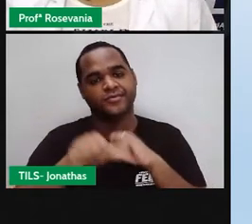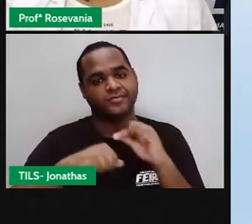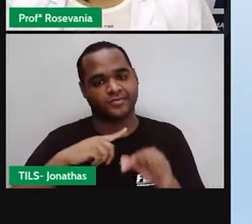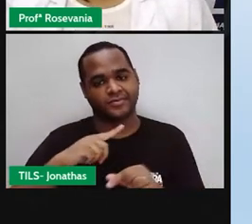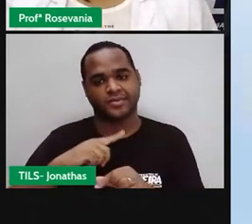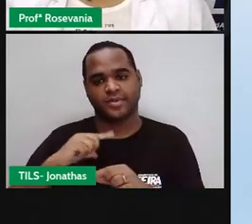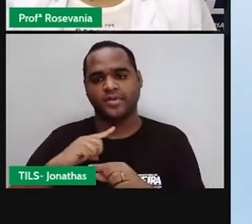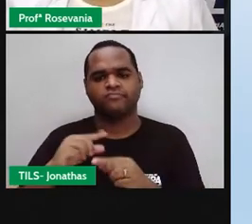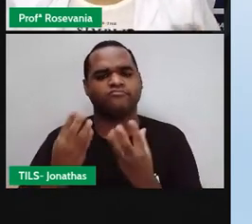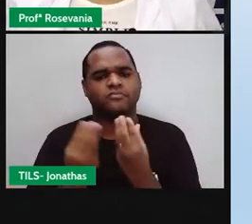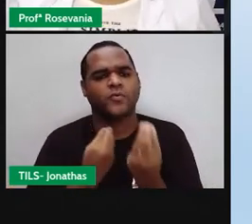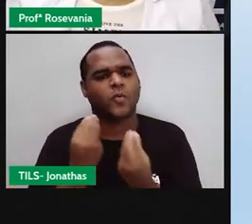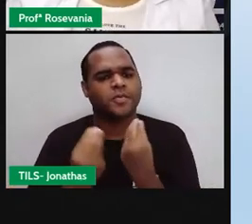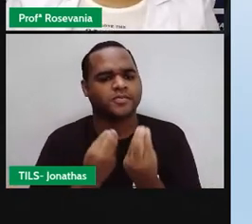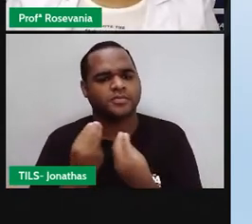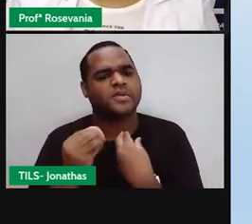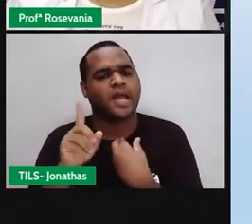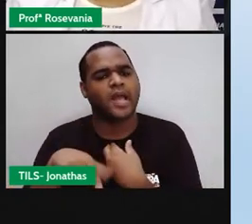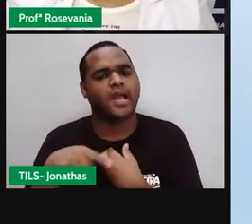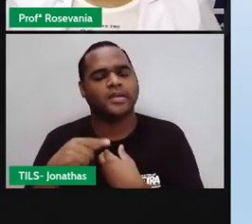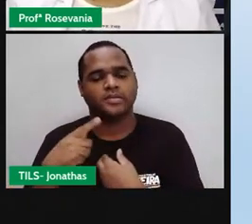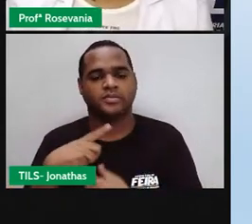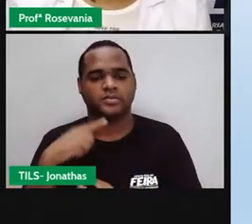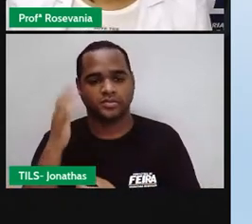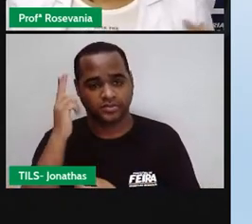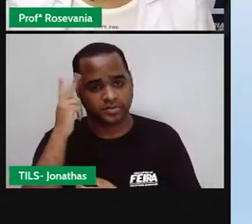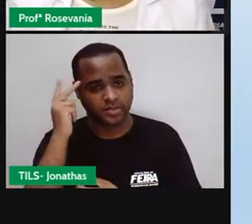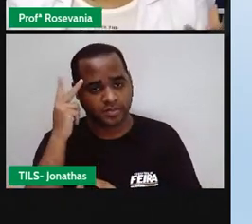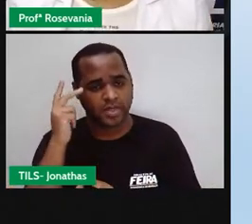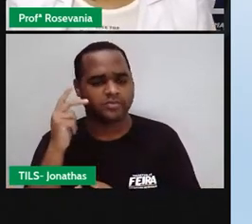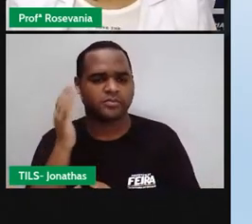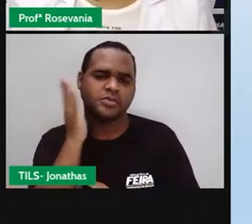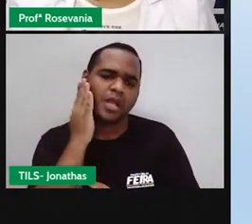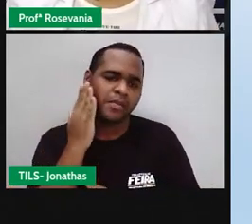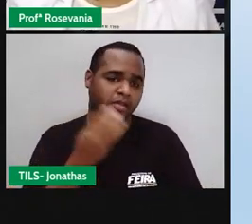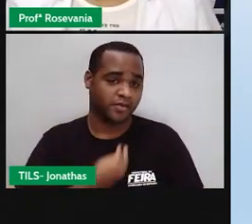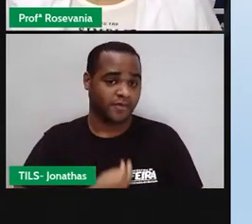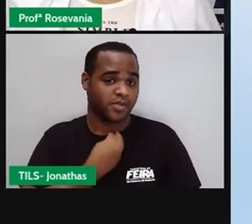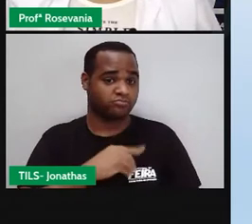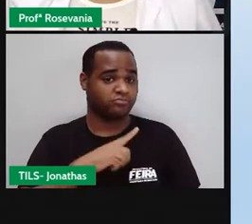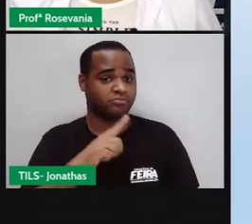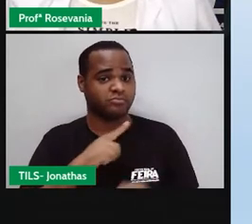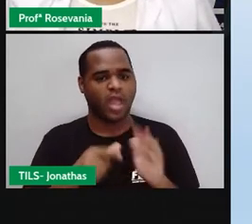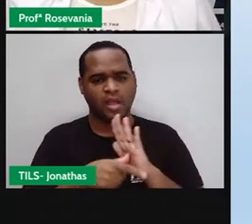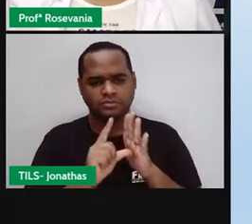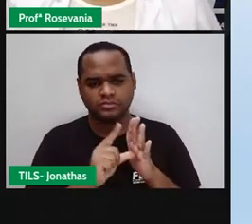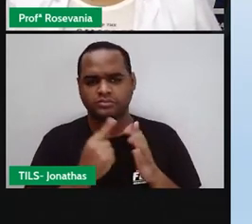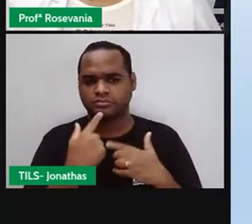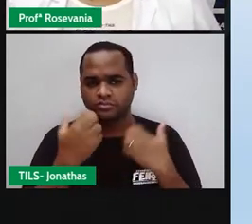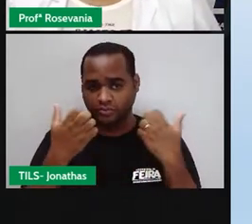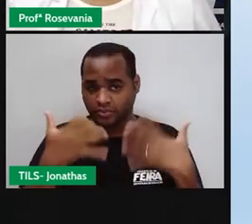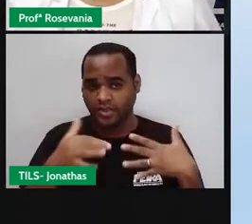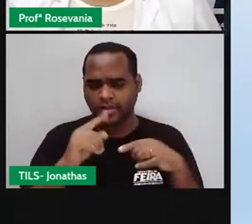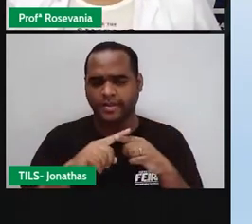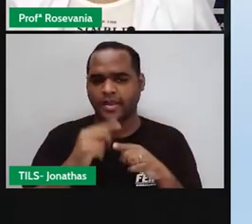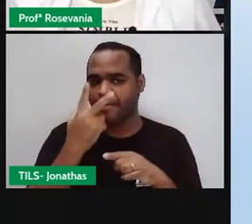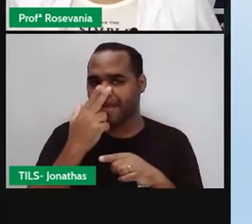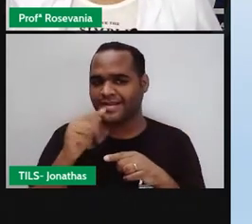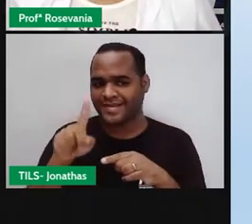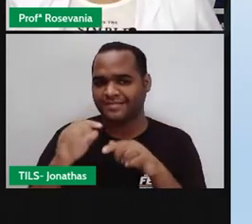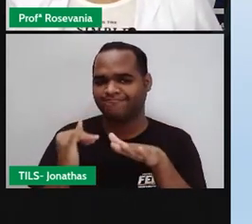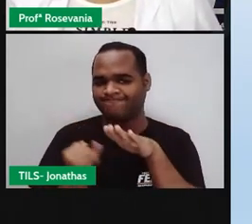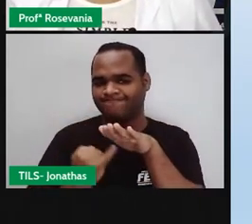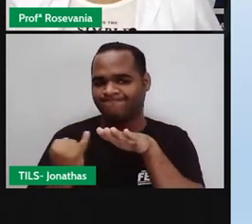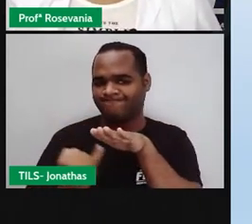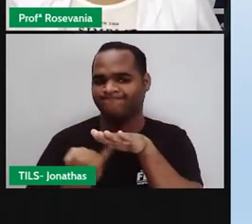recebe naturalmente, a condição essencial para que, né, que tenha essa vida que eu já falei anteriormente, a gente, infelizmente, tem as indústrias